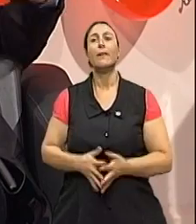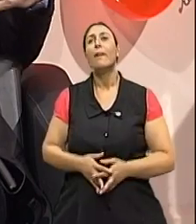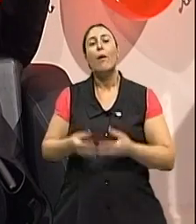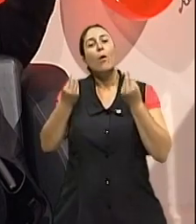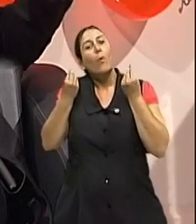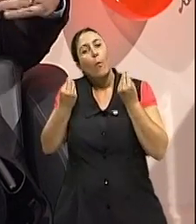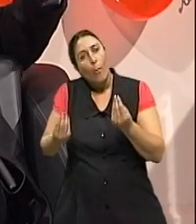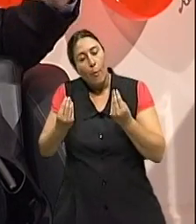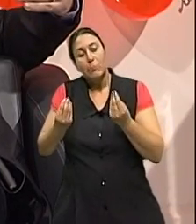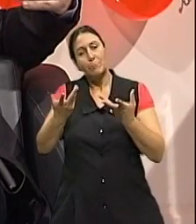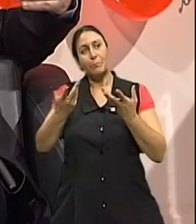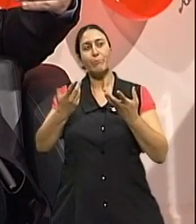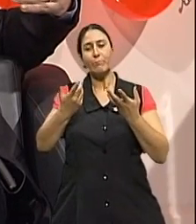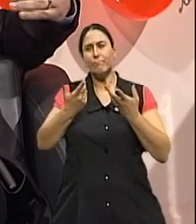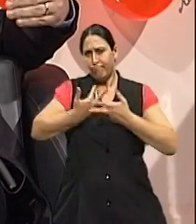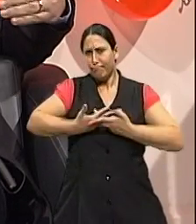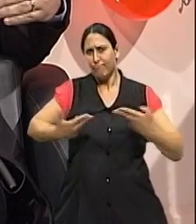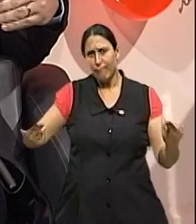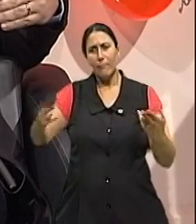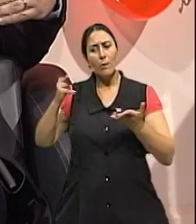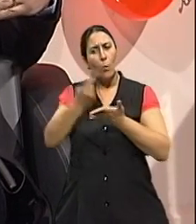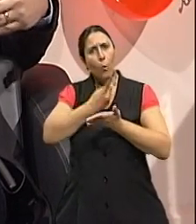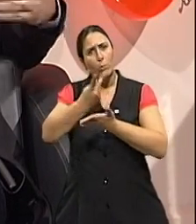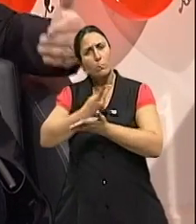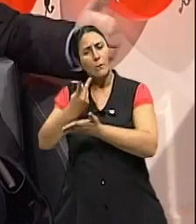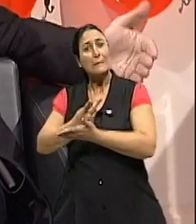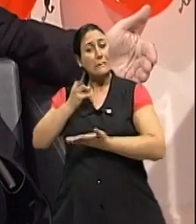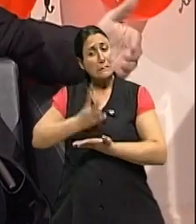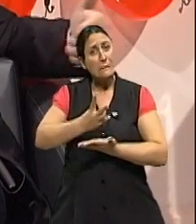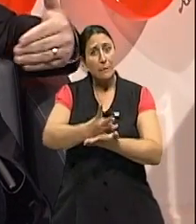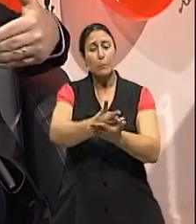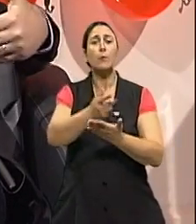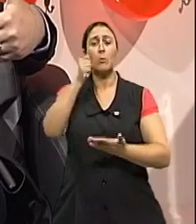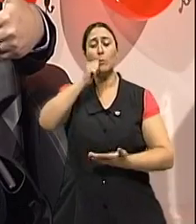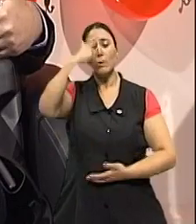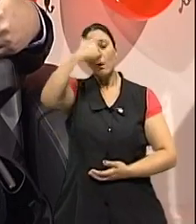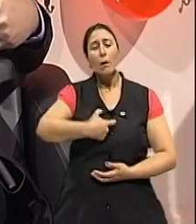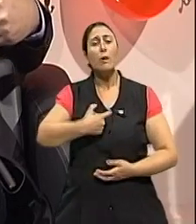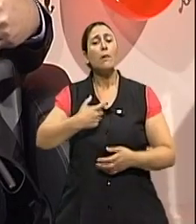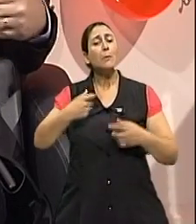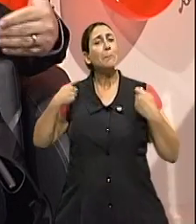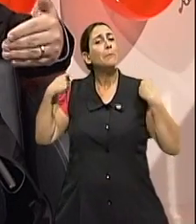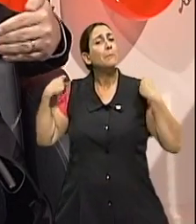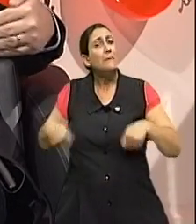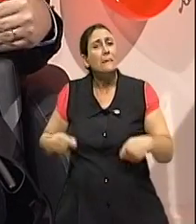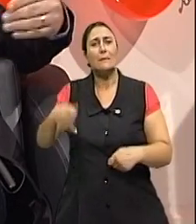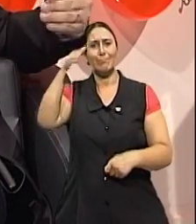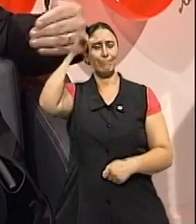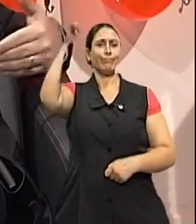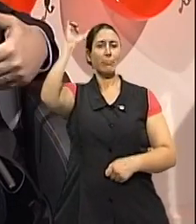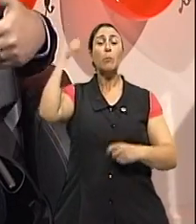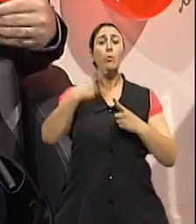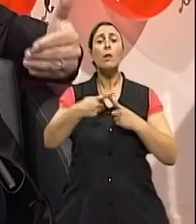uma ação, uma série de fatores que podem influenciar, cada vez mais, quem sabe, a gente poder falar em prevenção através